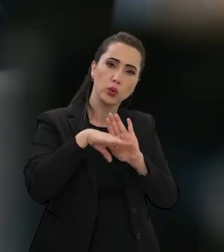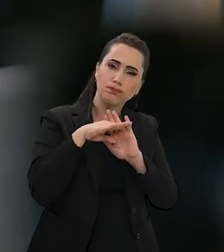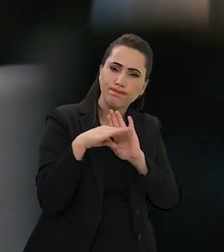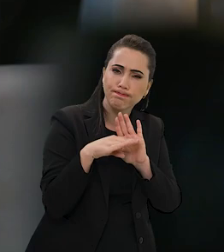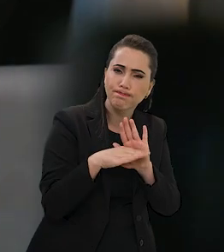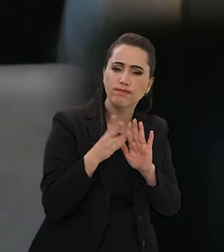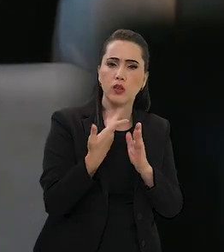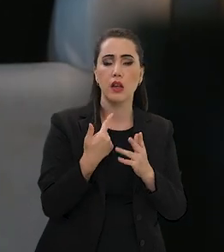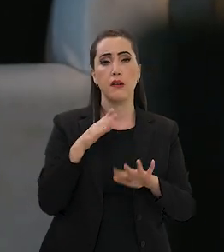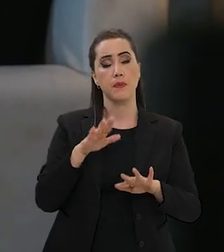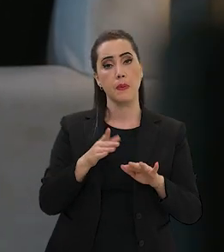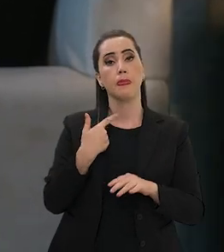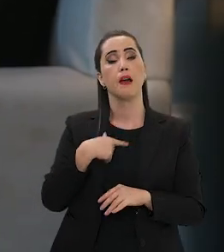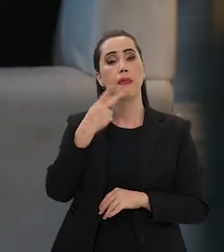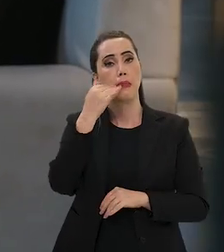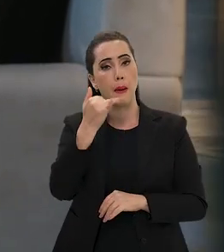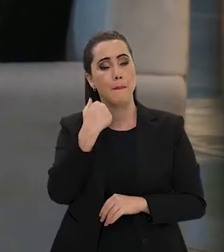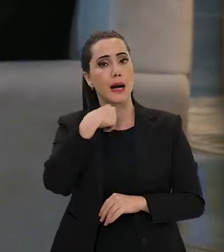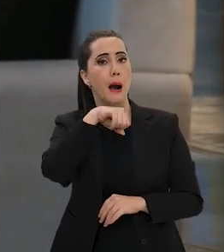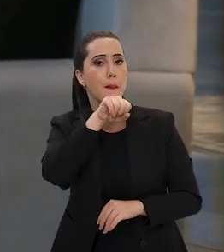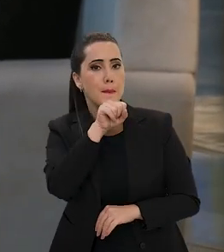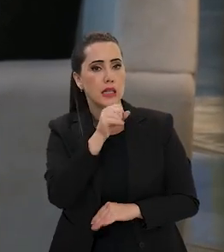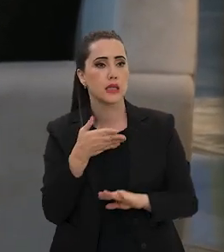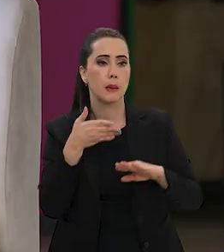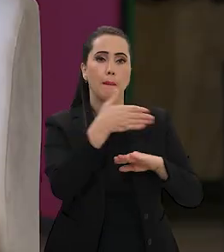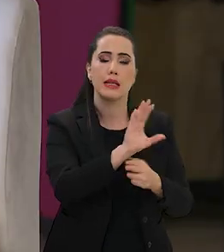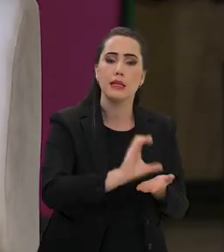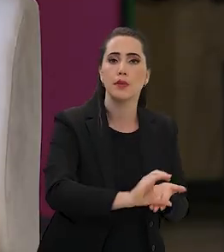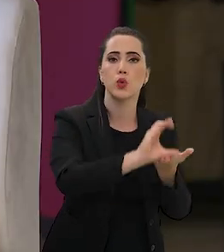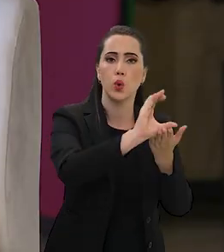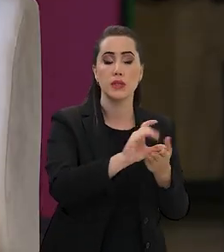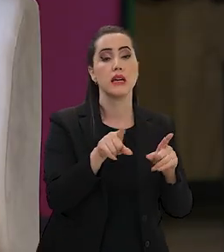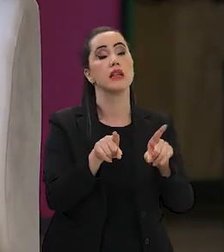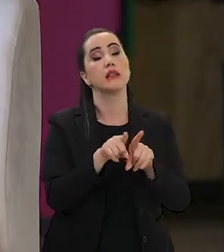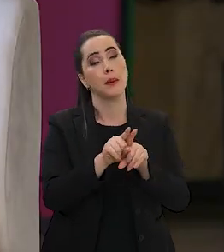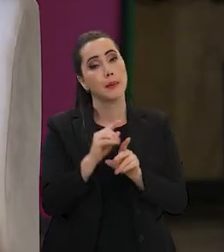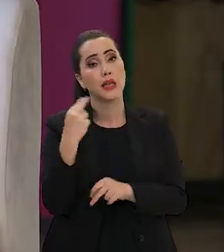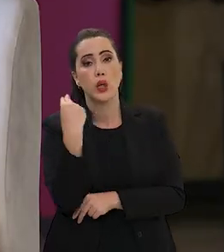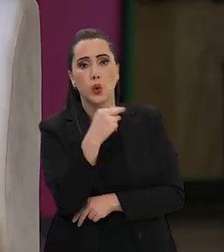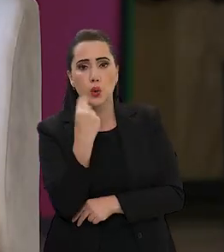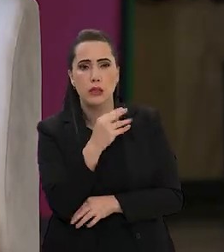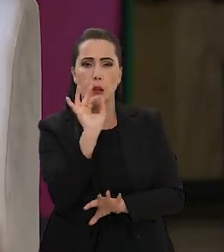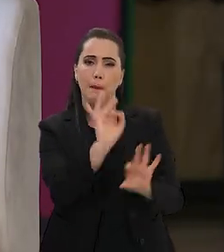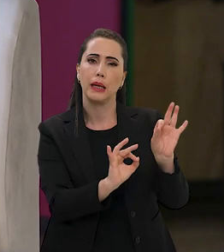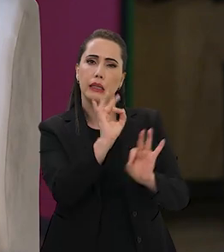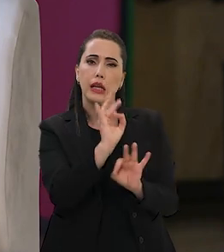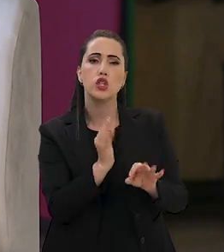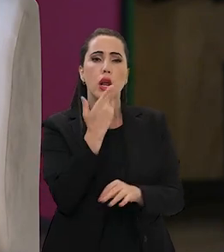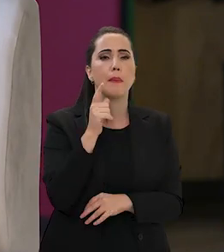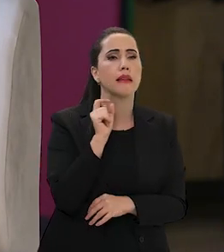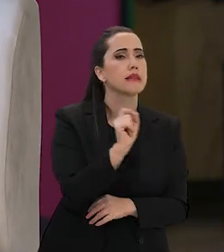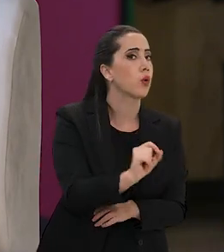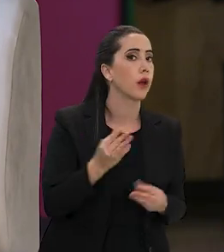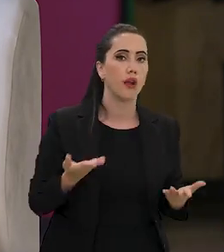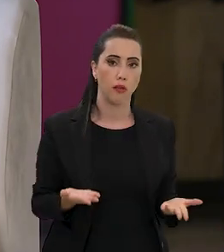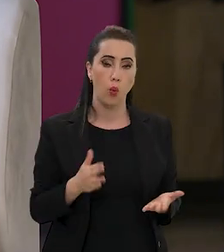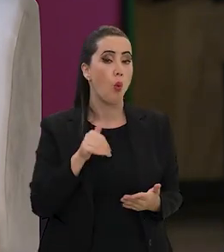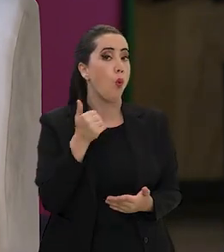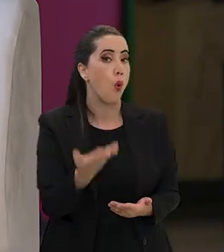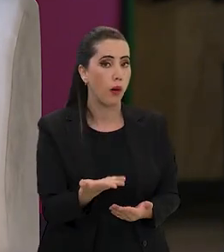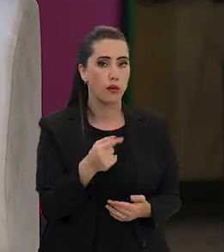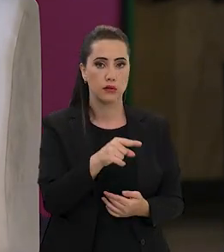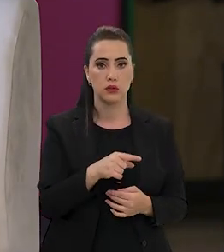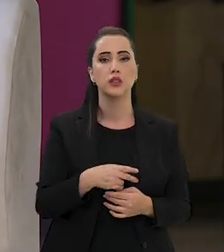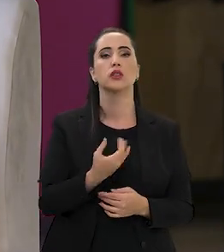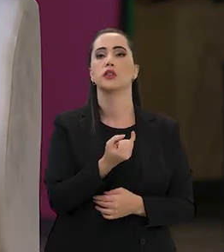a comunidade tem pai de aluno que participa dos conselhos, tem aluno que participa dos conselhos, nutricionista que faz elaboração de cardápio. Então,